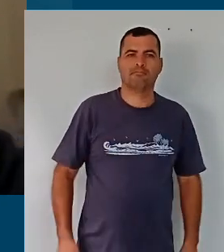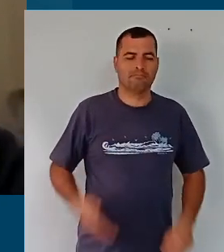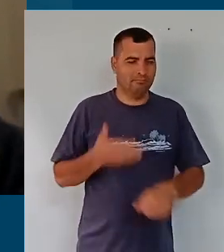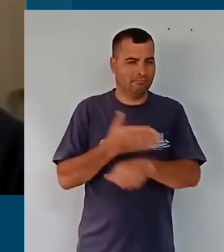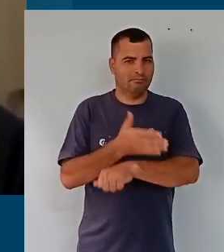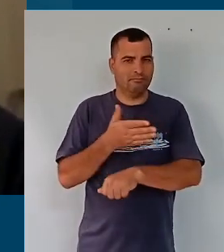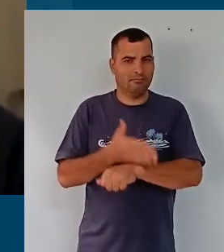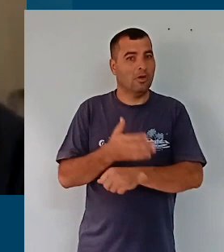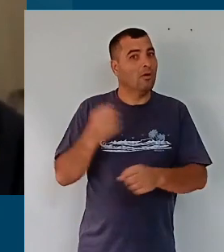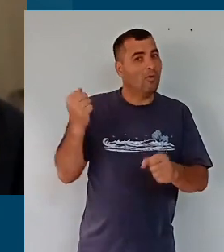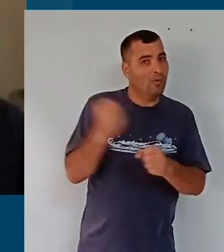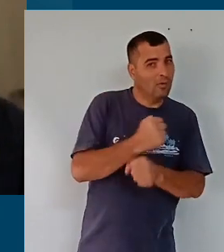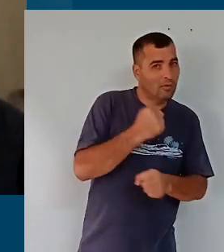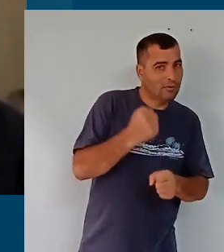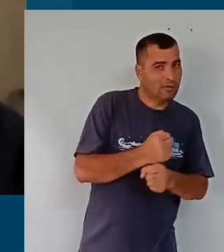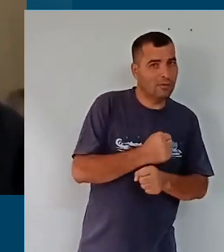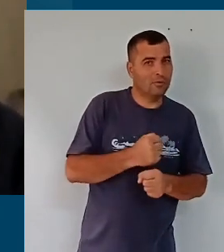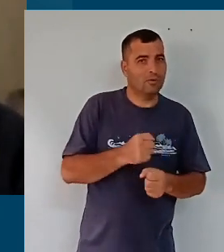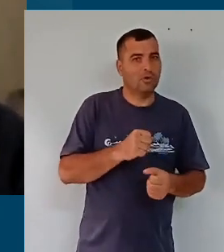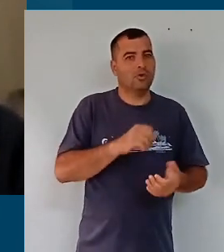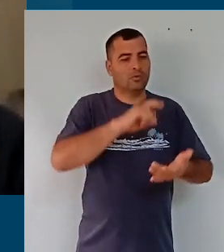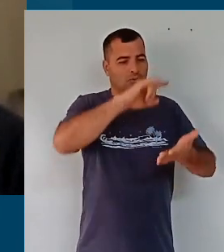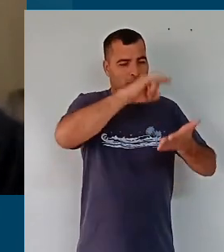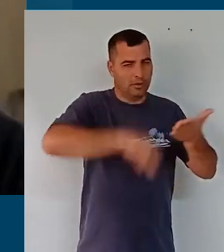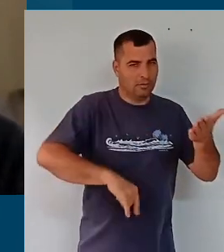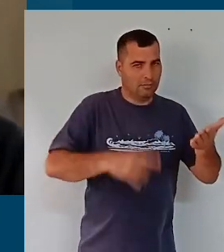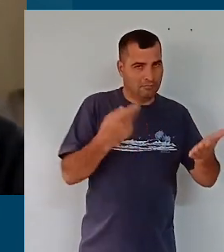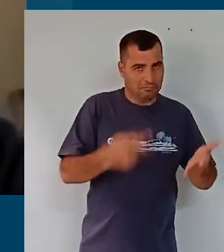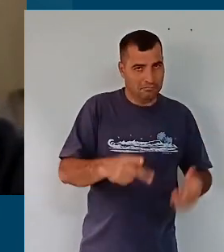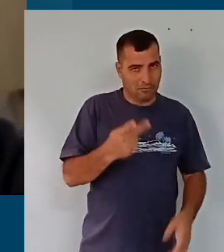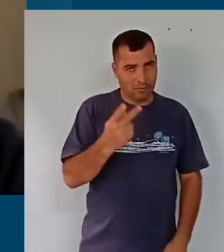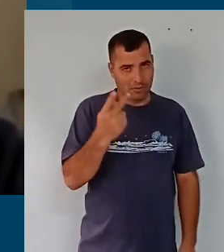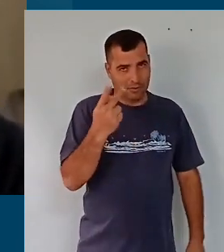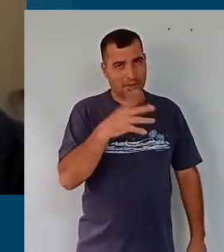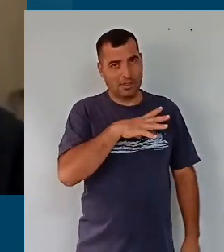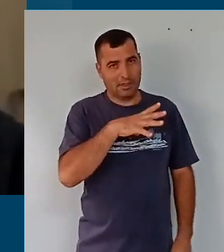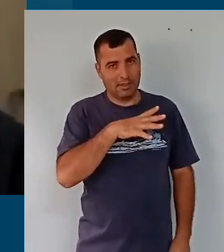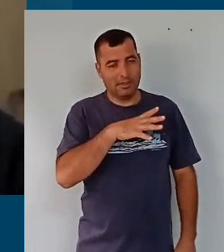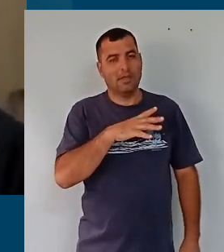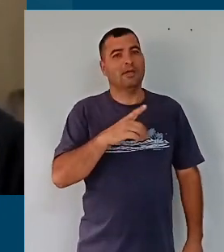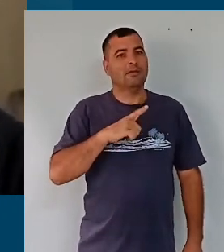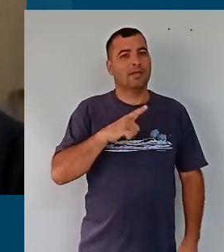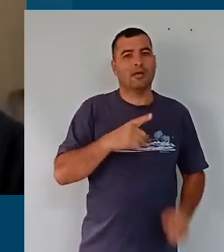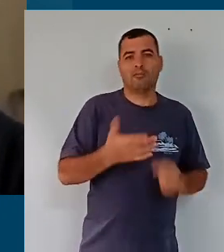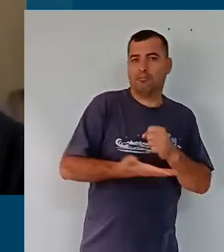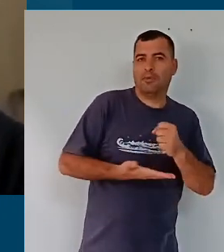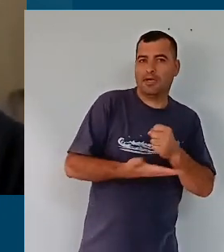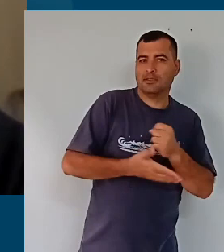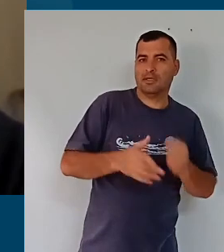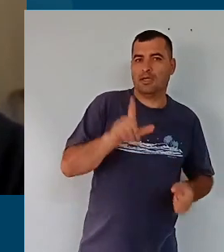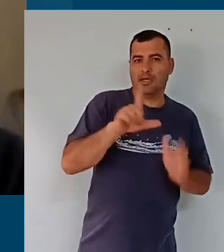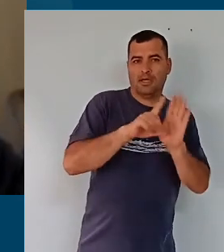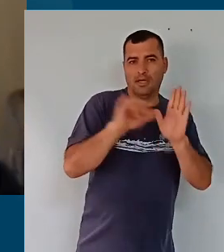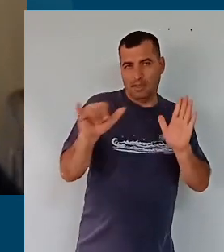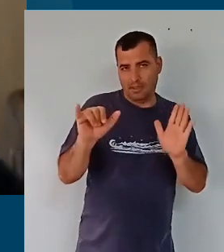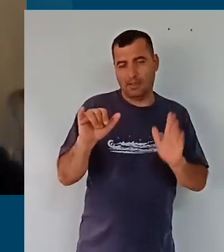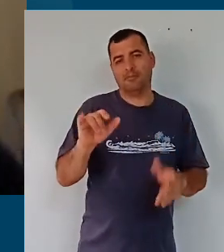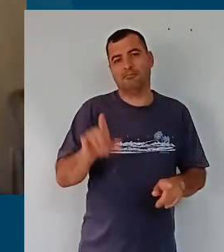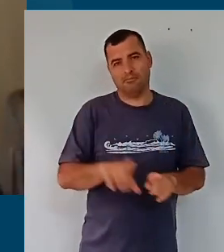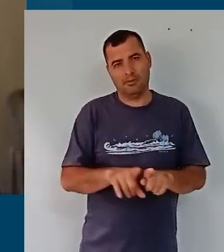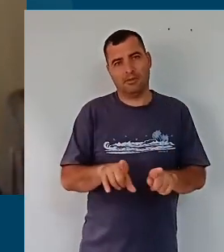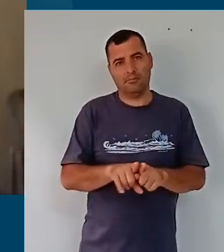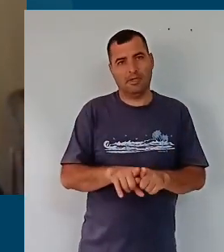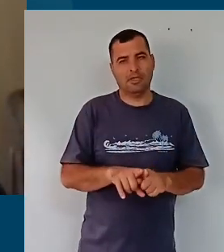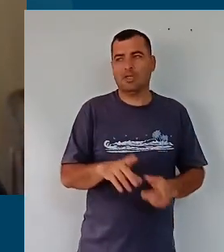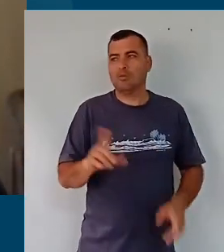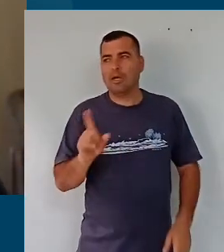de um currículo municipal, ele tem duas bases. A legal, não é, isso não